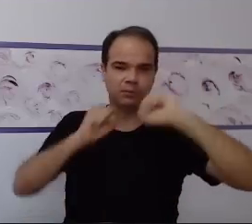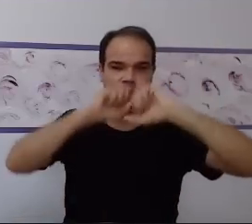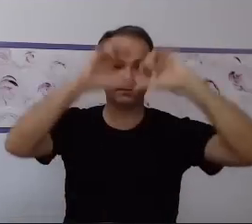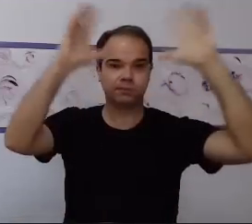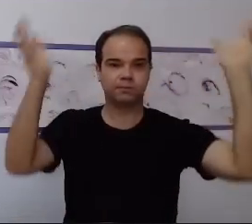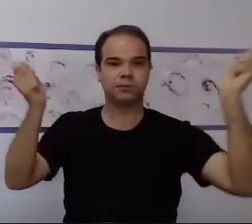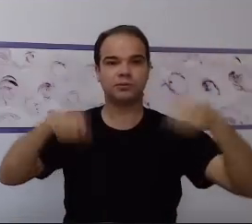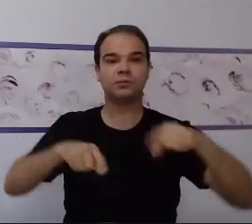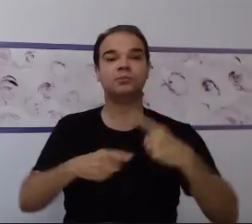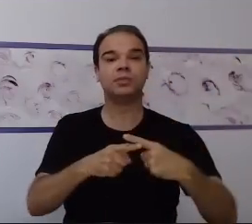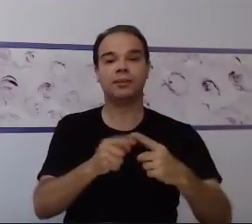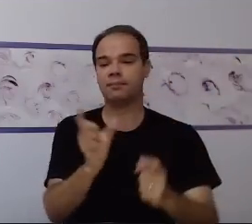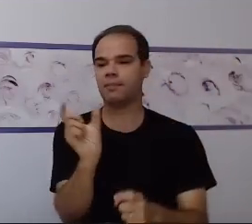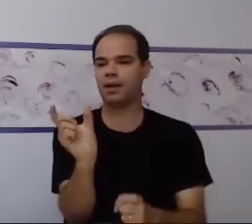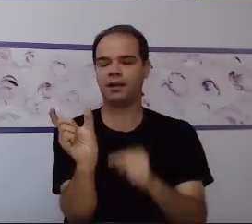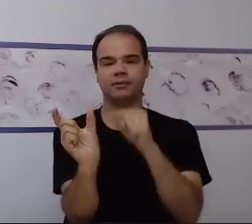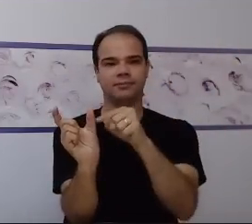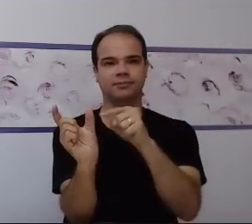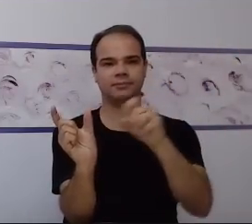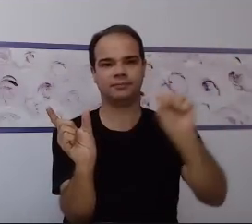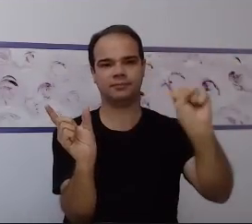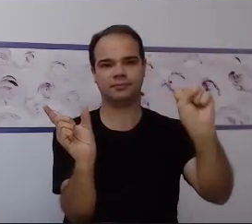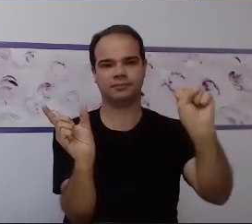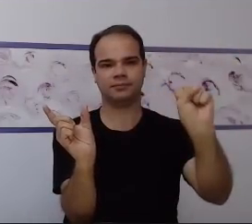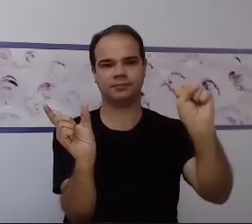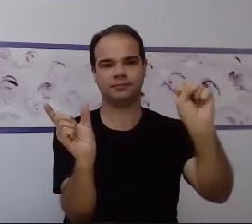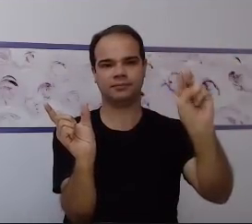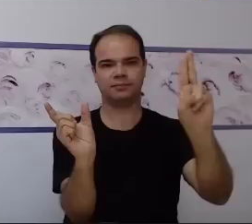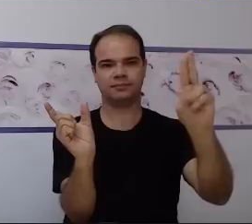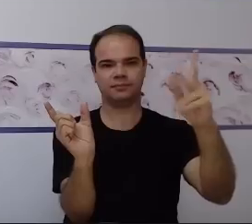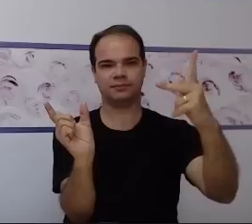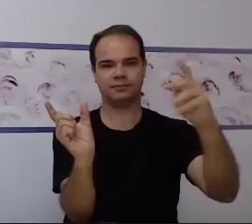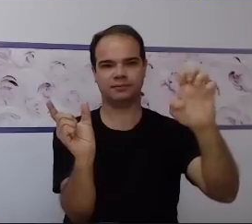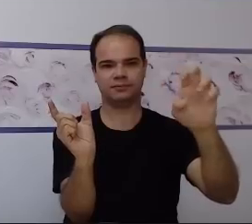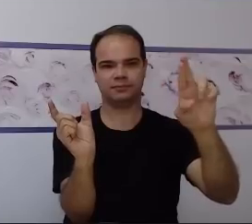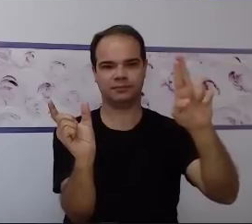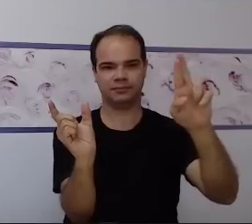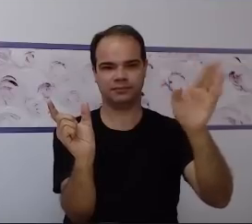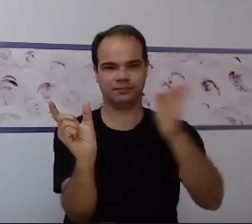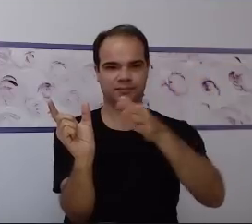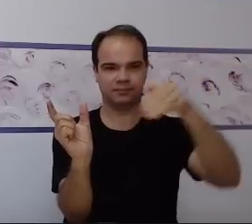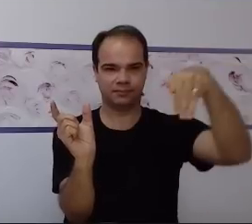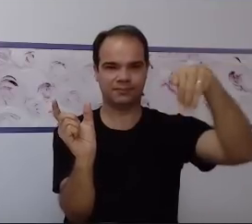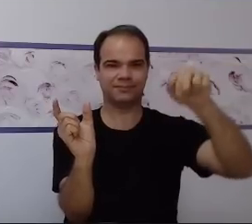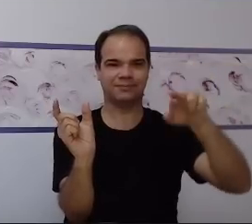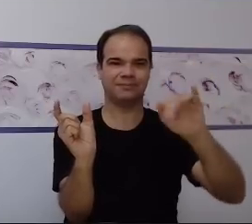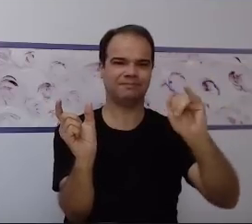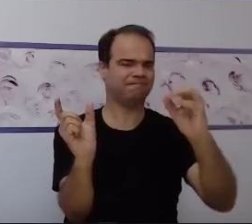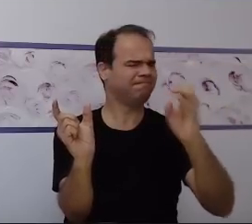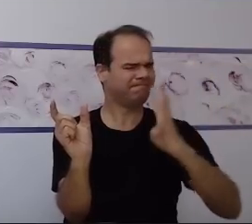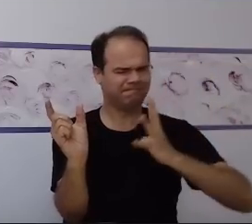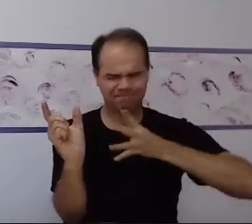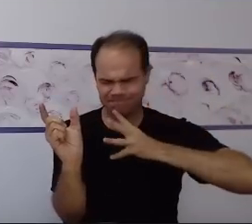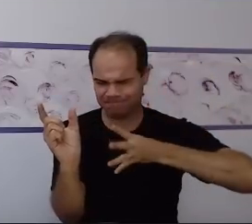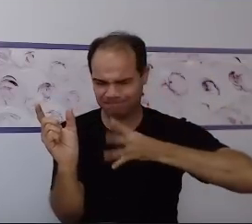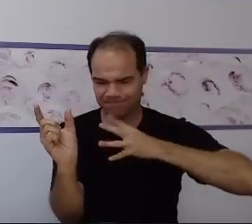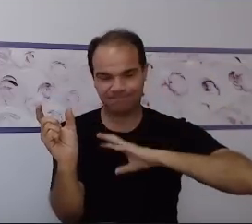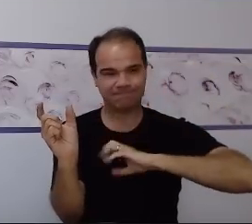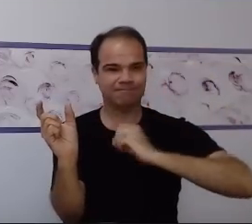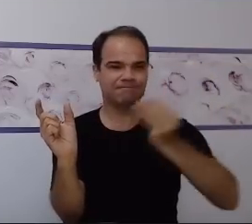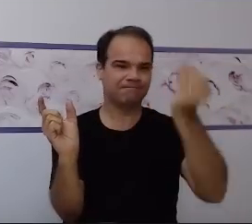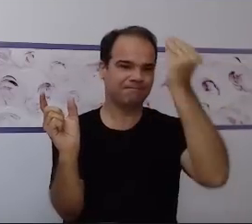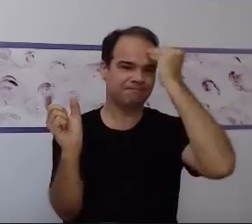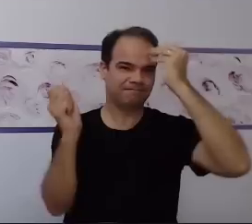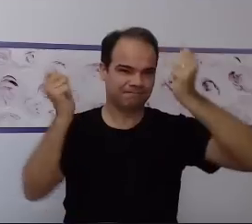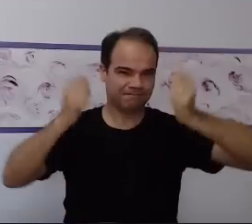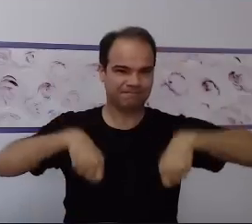naquela situação de aprendizagem. Então, tudo que você vai falar de rede neuronal, você fala de situações favoráveis,